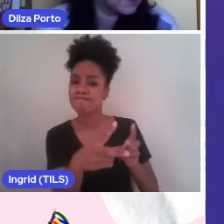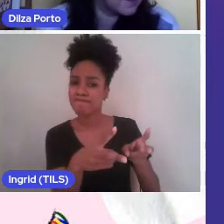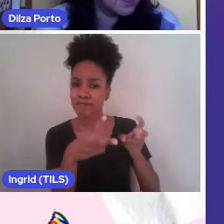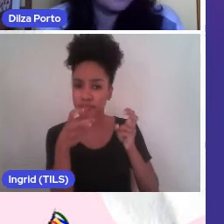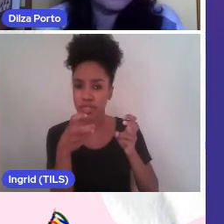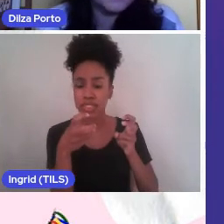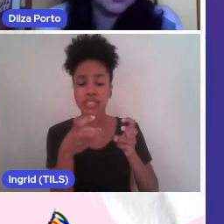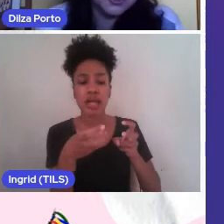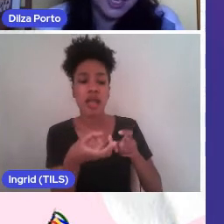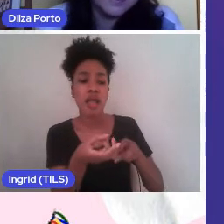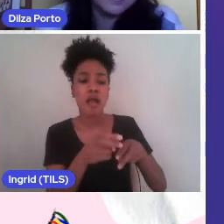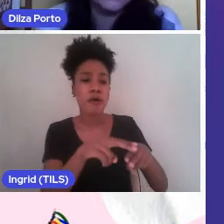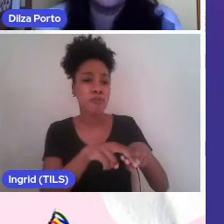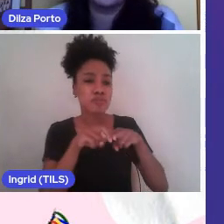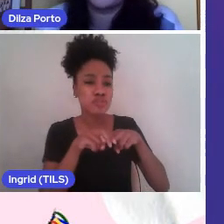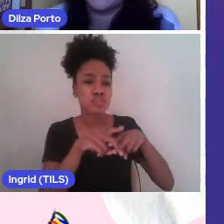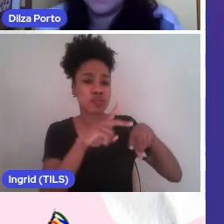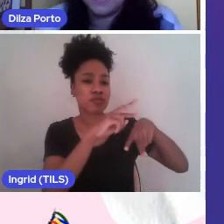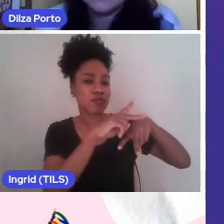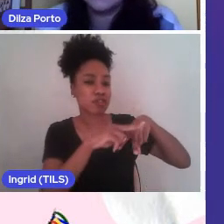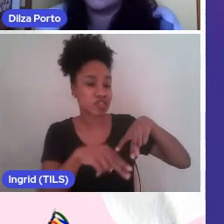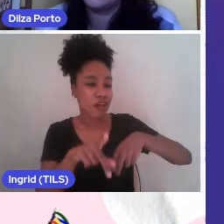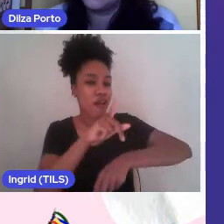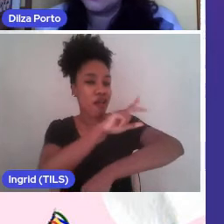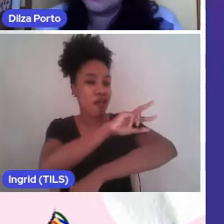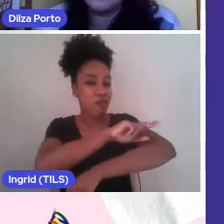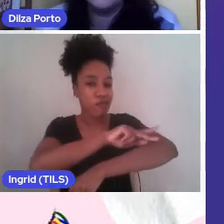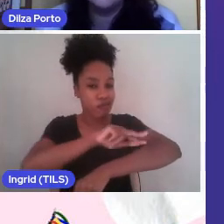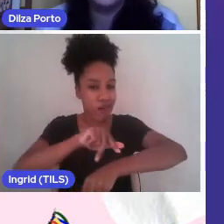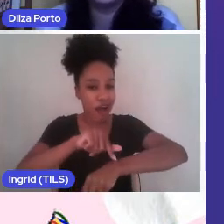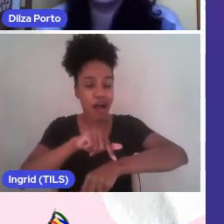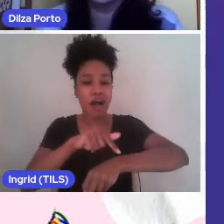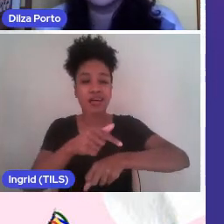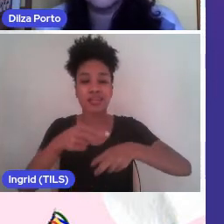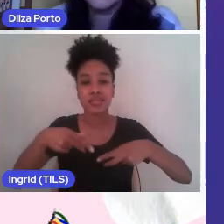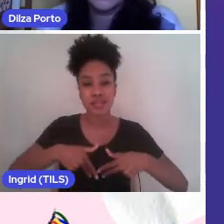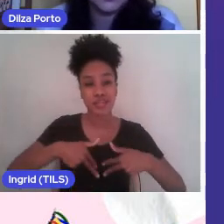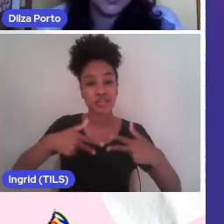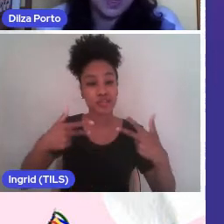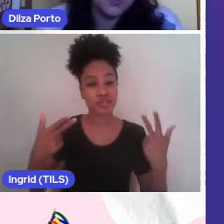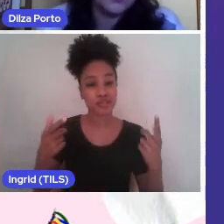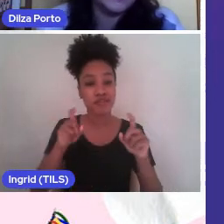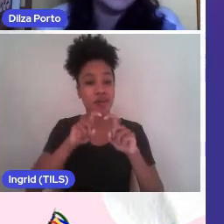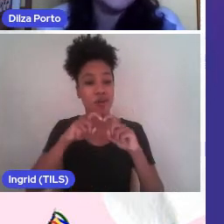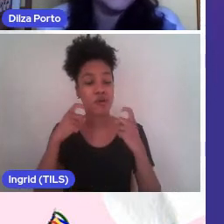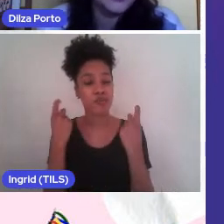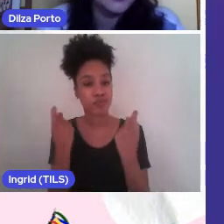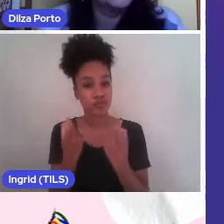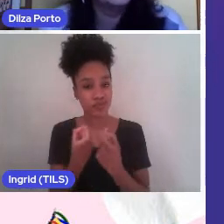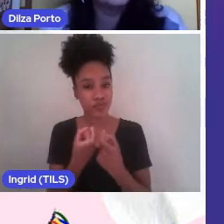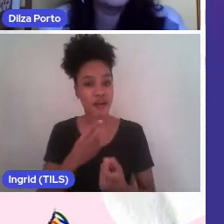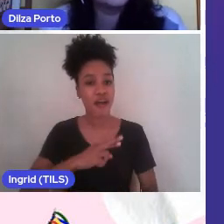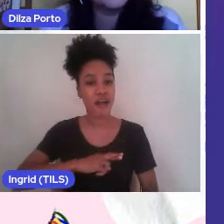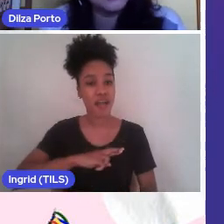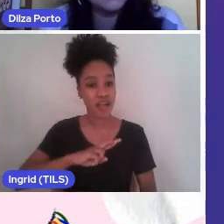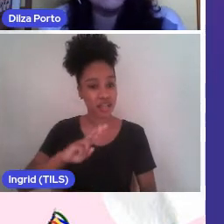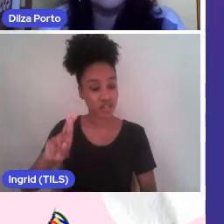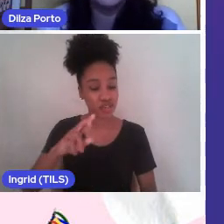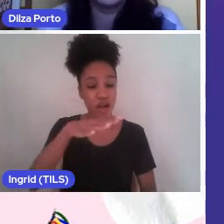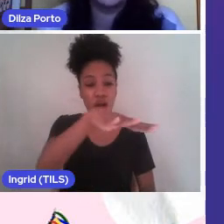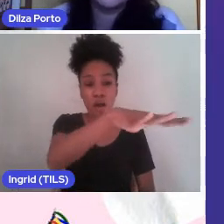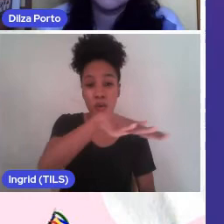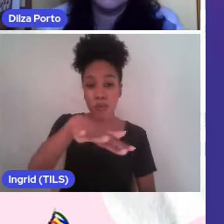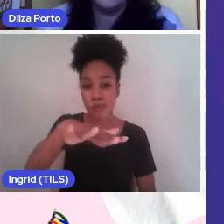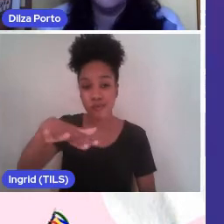motivadas pelo gênero, pela raça, etnia, orientação sexual, religião, região,